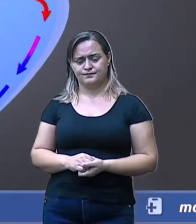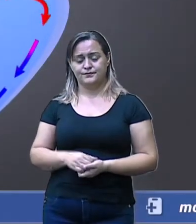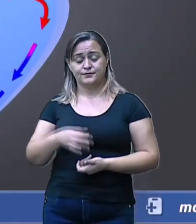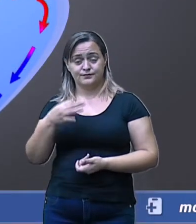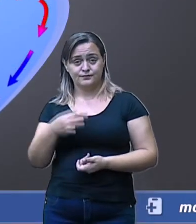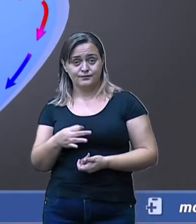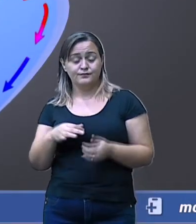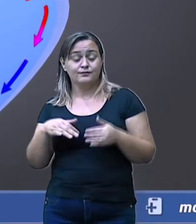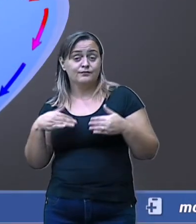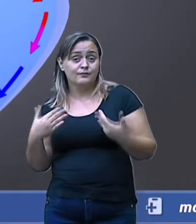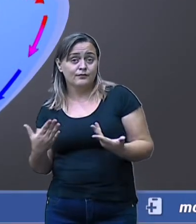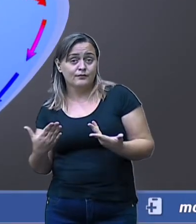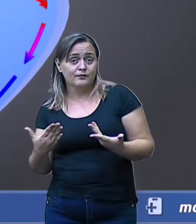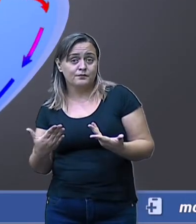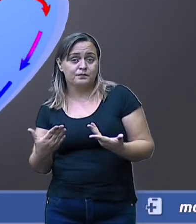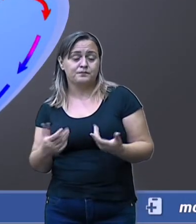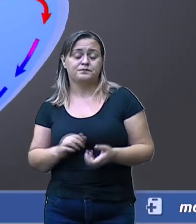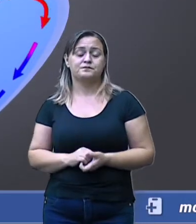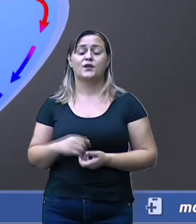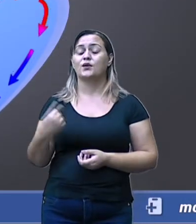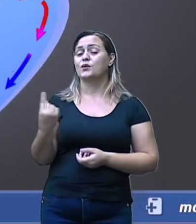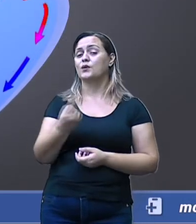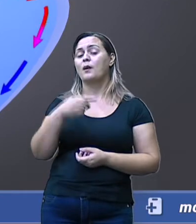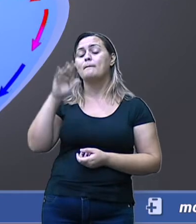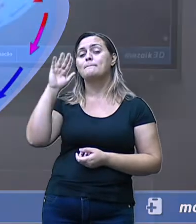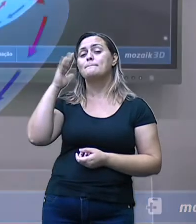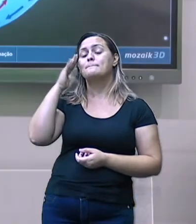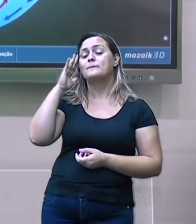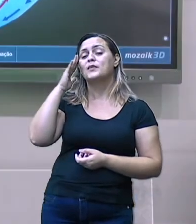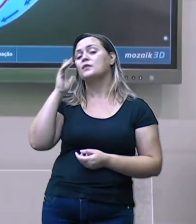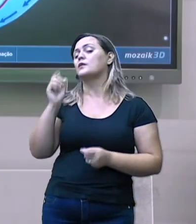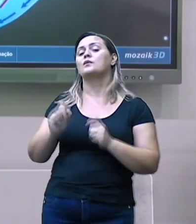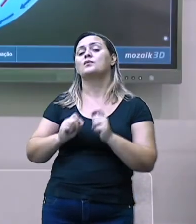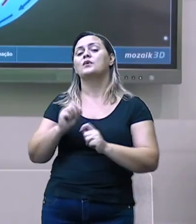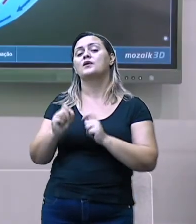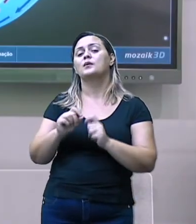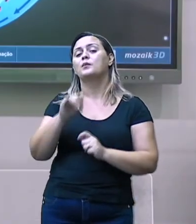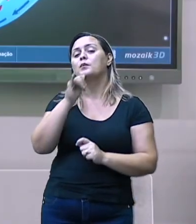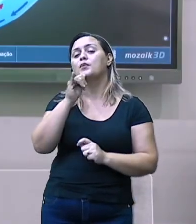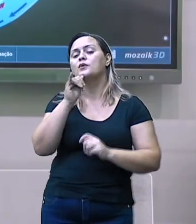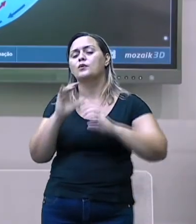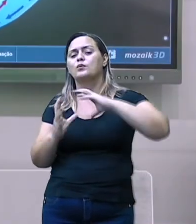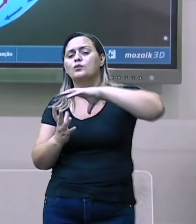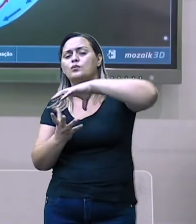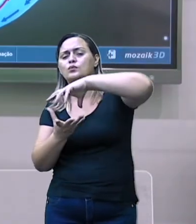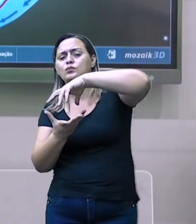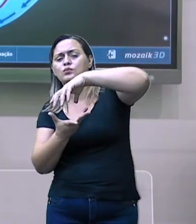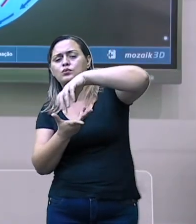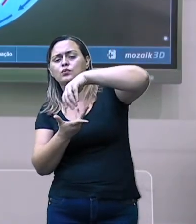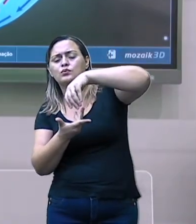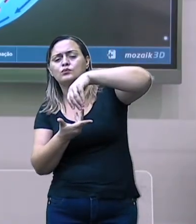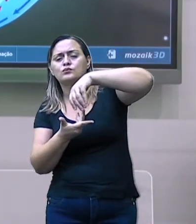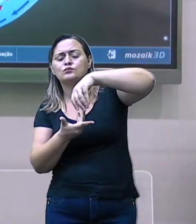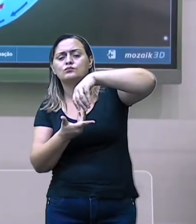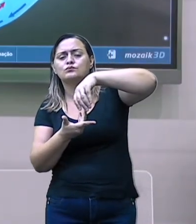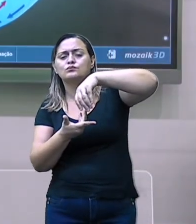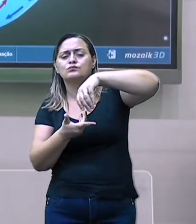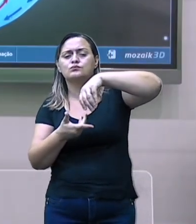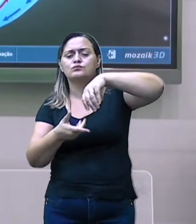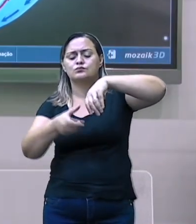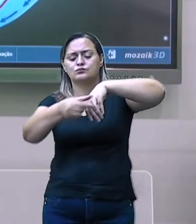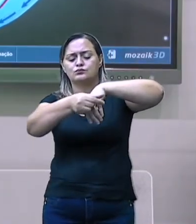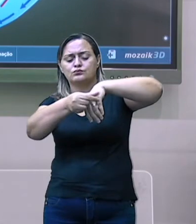você precisa de entender que a latitude vai de zero grau no Equador a 90 graus sul